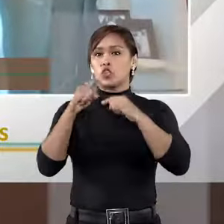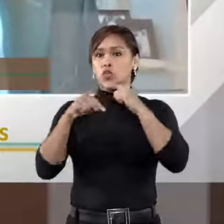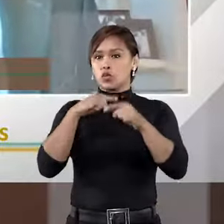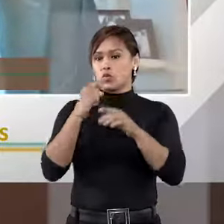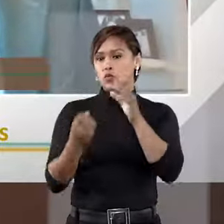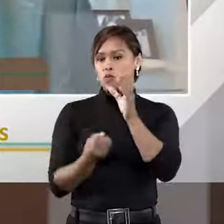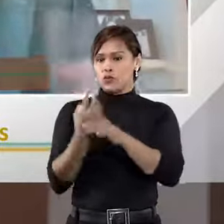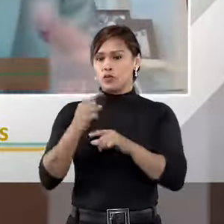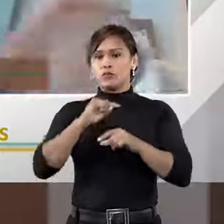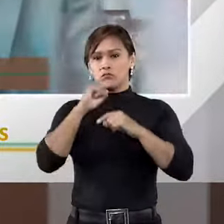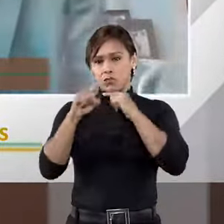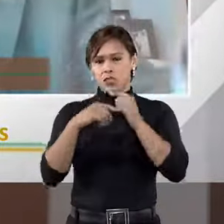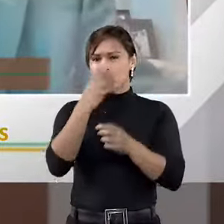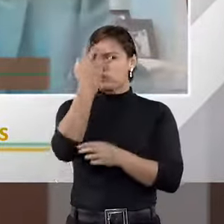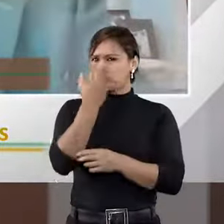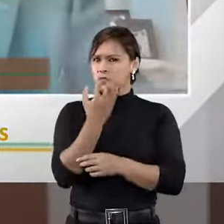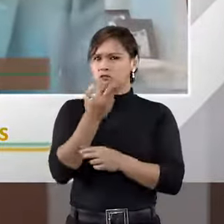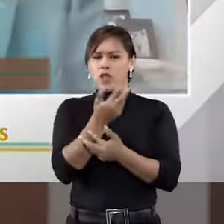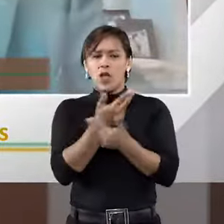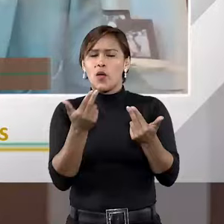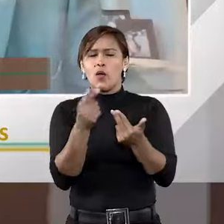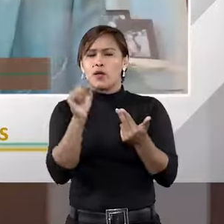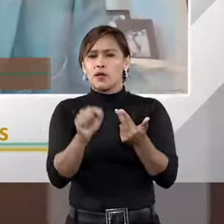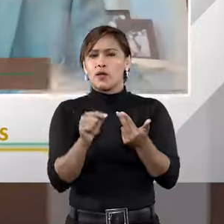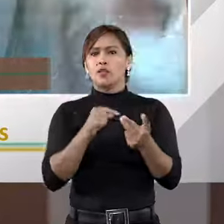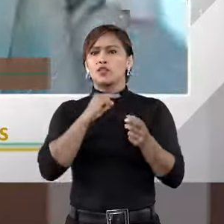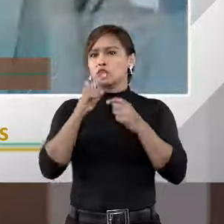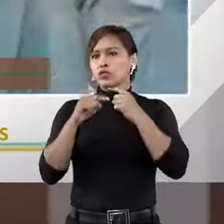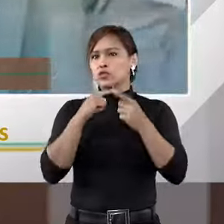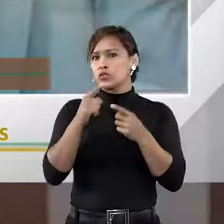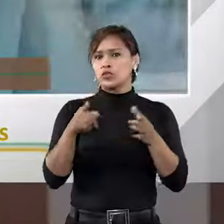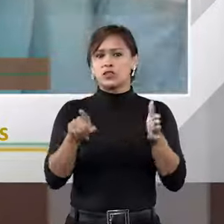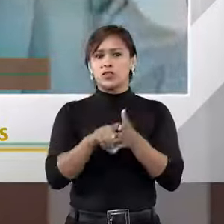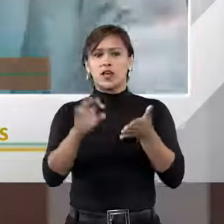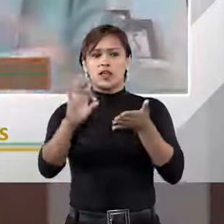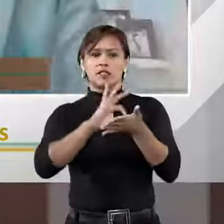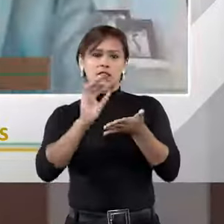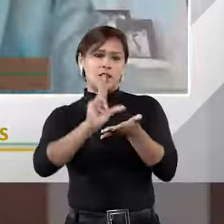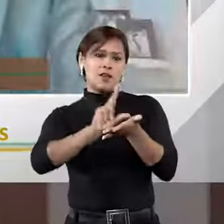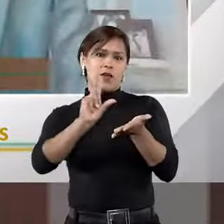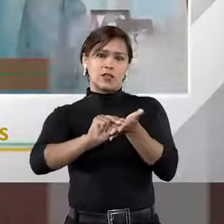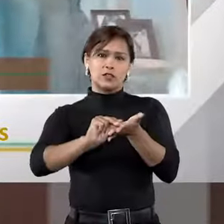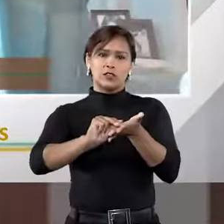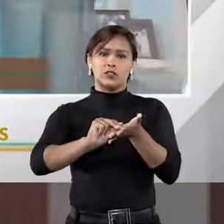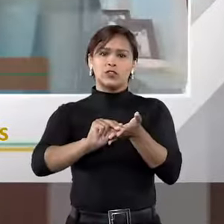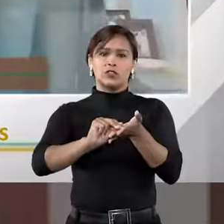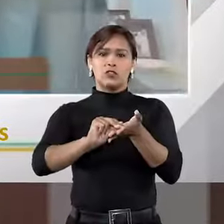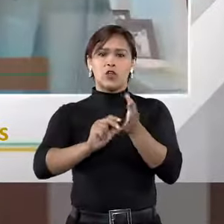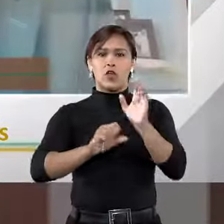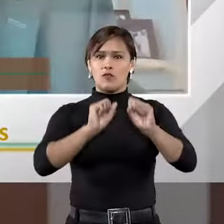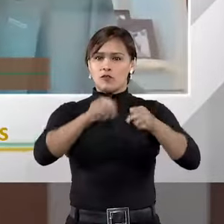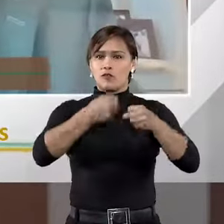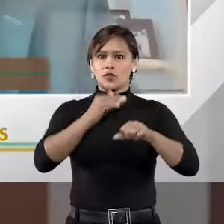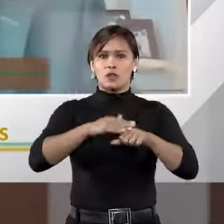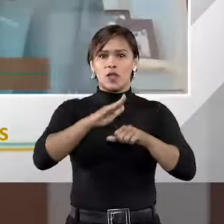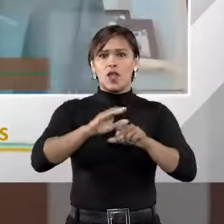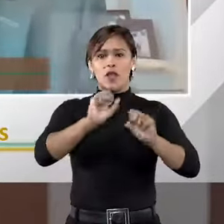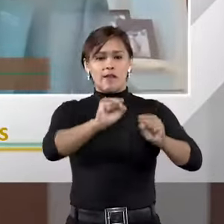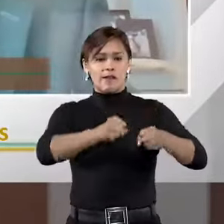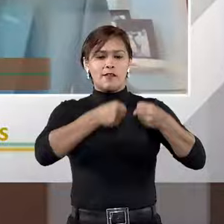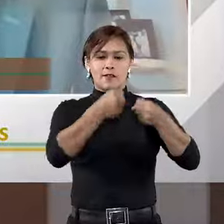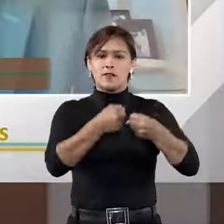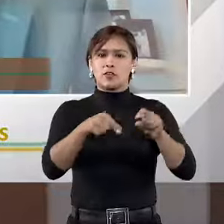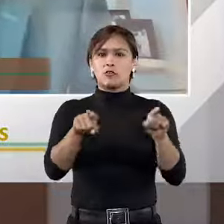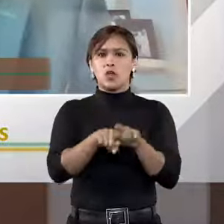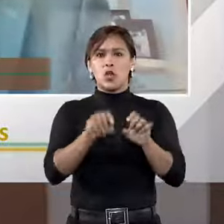afundada, uma dúvida séria. Também não é para revelar qualquer coisa. Ah, já escrevi um artigo sobre força maior. Nossa, essa arbitragem é sobre força maior.